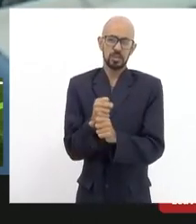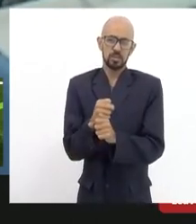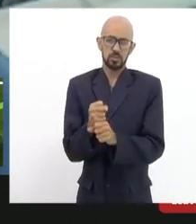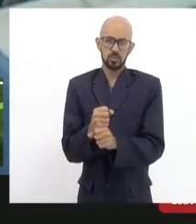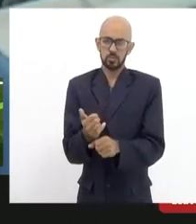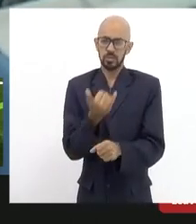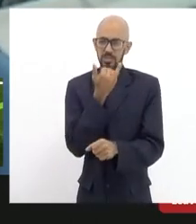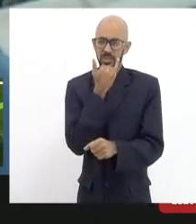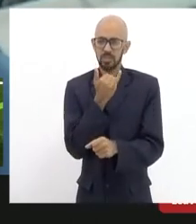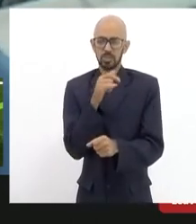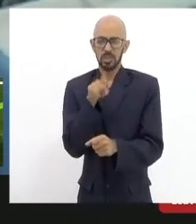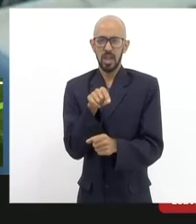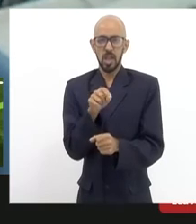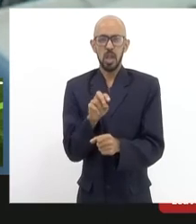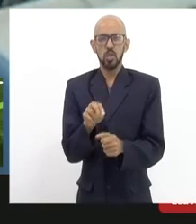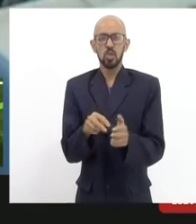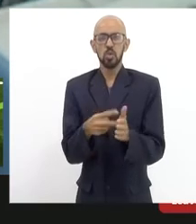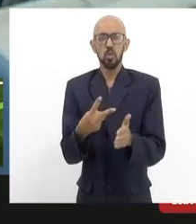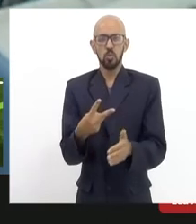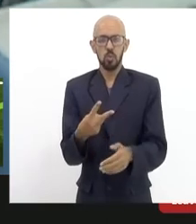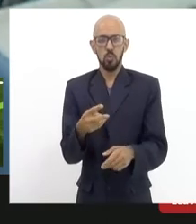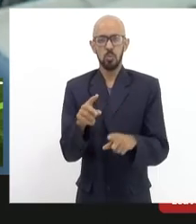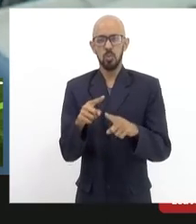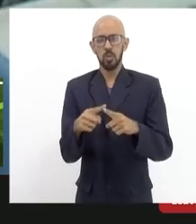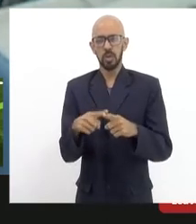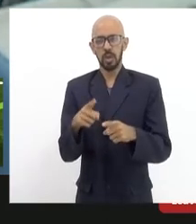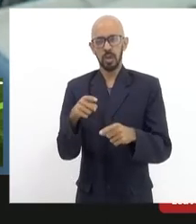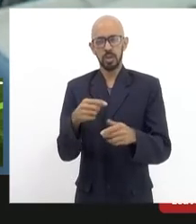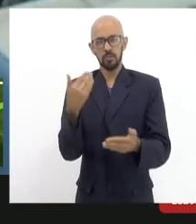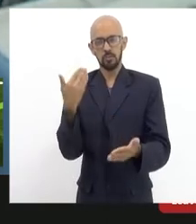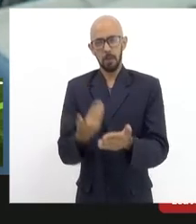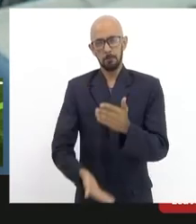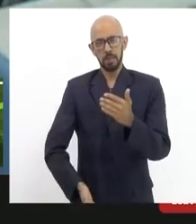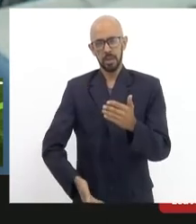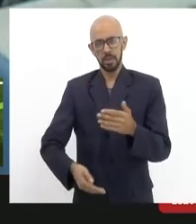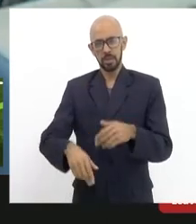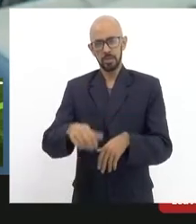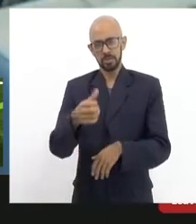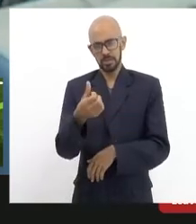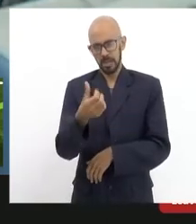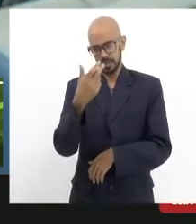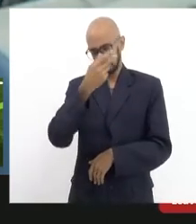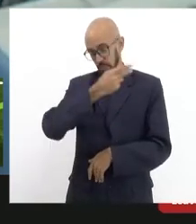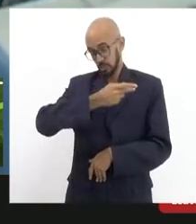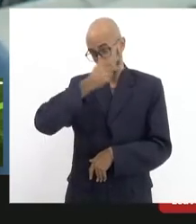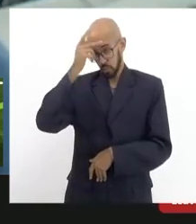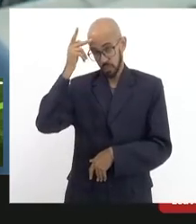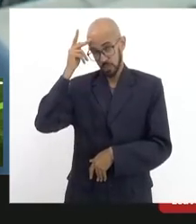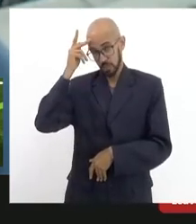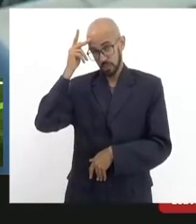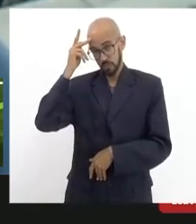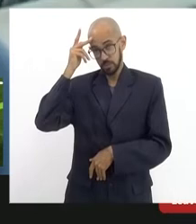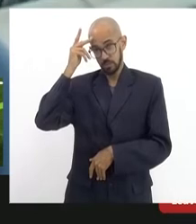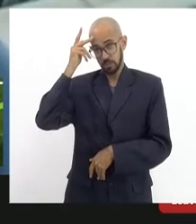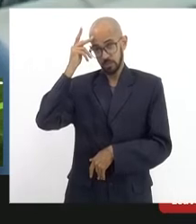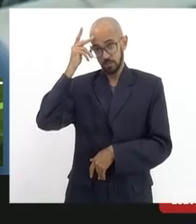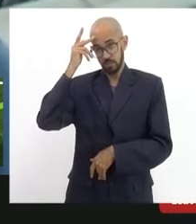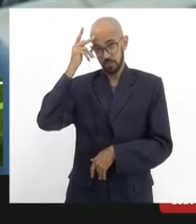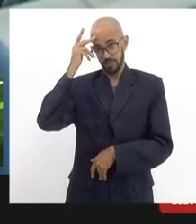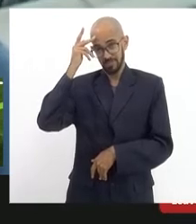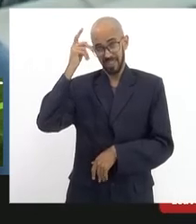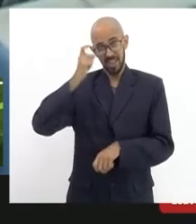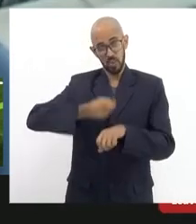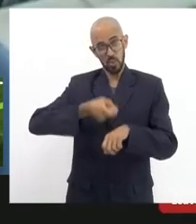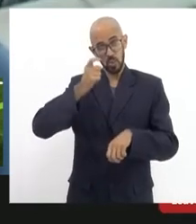desastre para a gente um desastre que significou a perda de 6 vidas humanas é muito